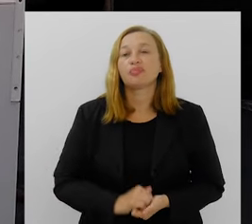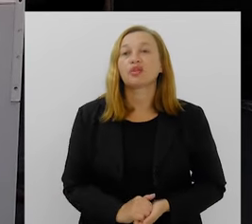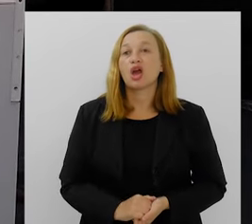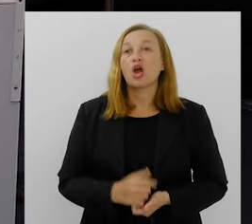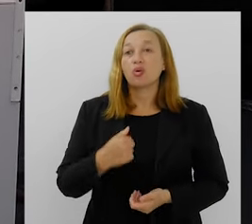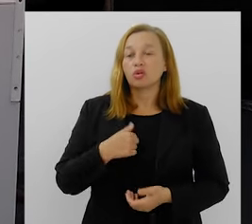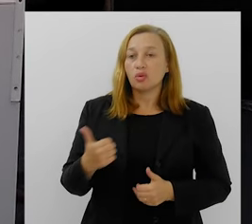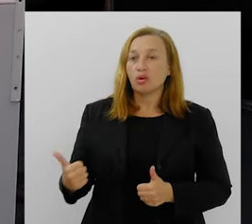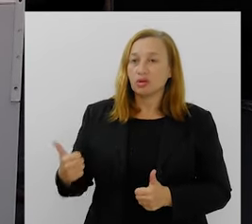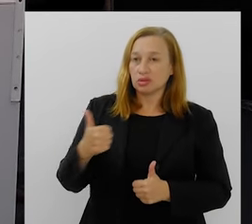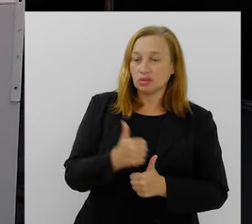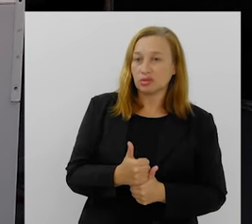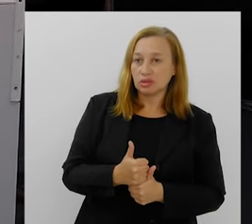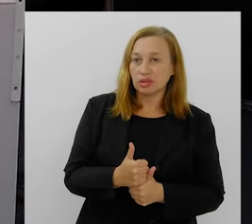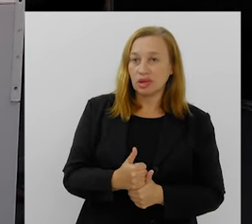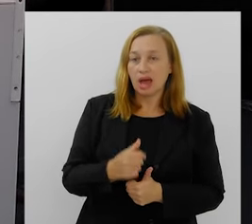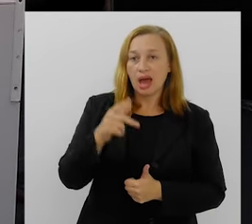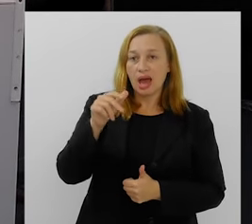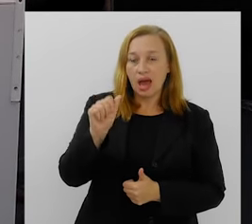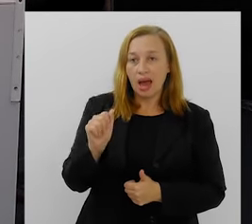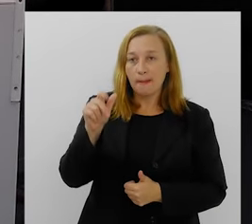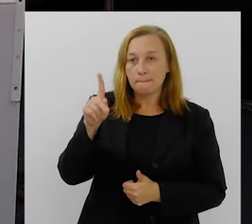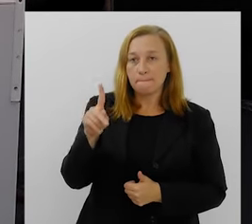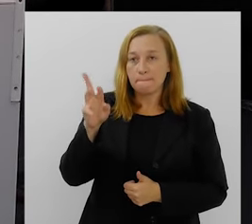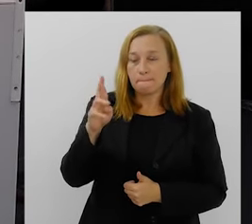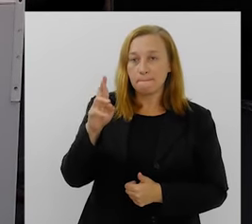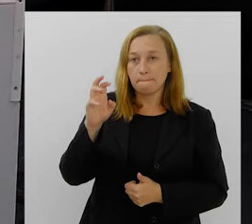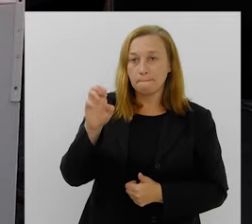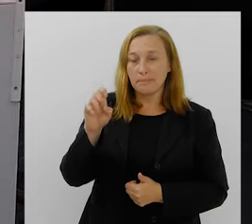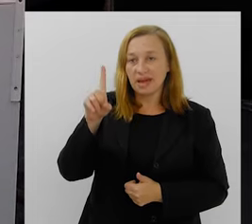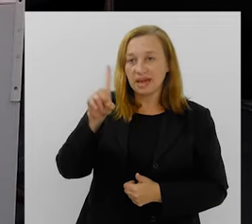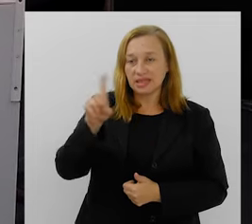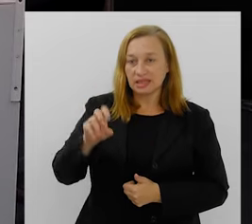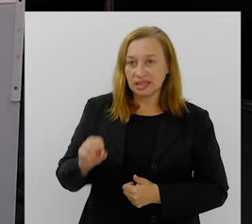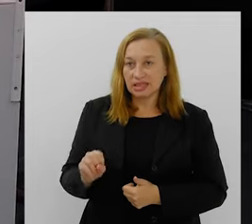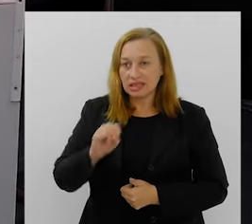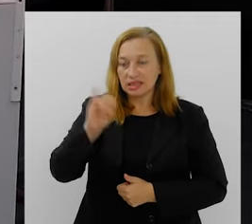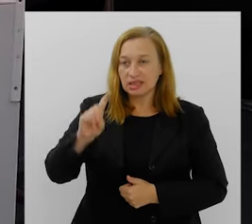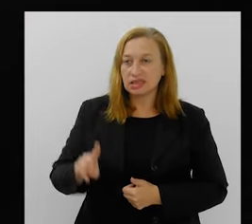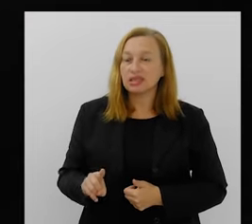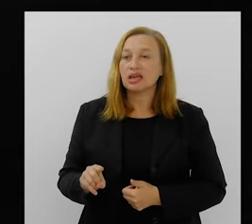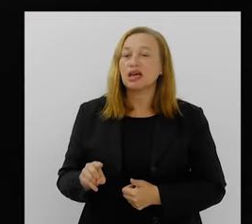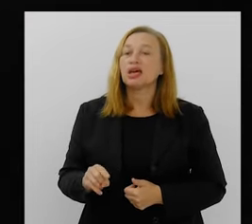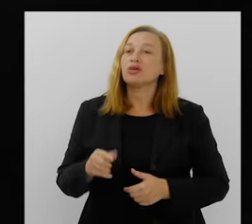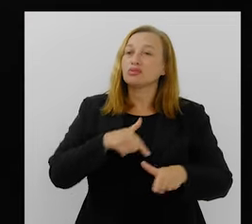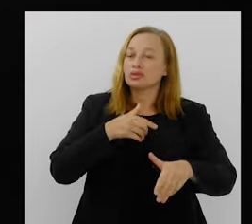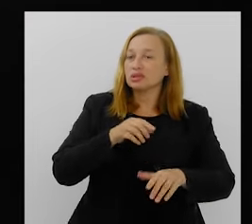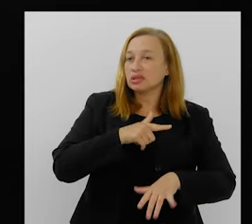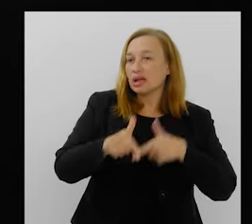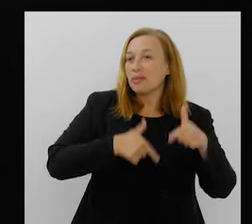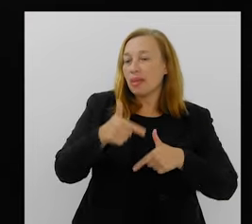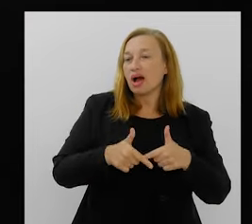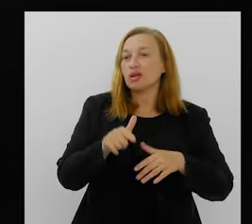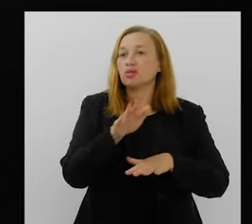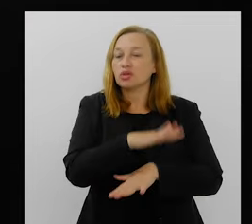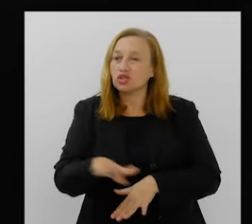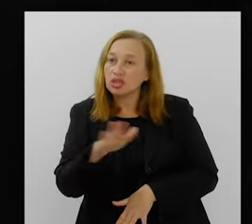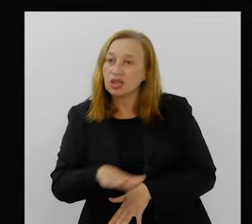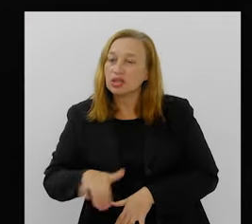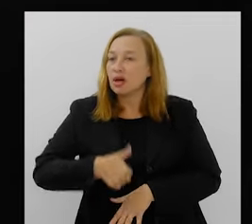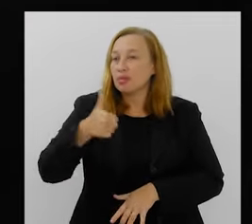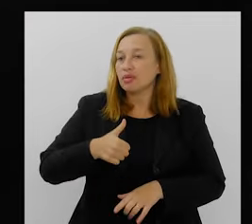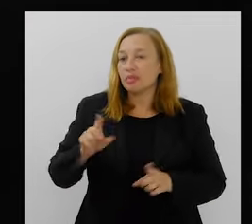sobre isso, quando eu assumo o Aprendizes do Salgueiro, eu vim trabalhando essa memória com as crianças, porque a gente fez